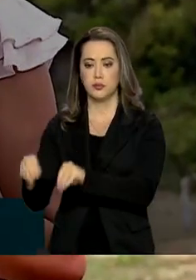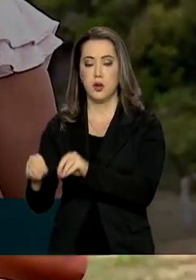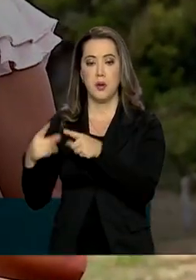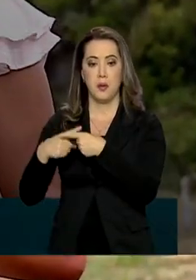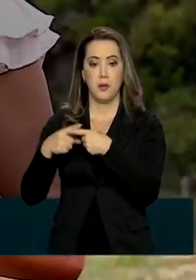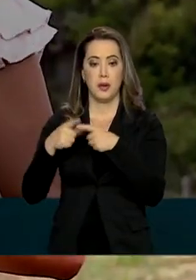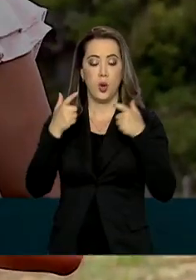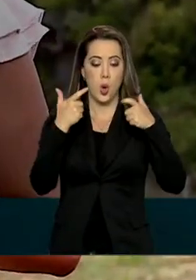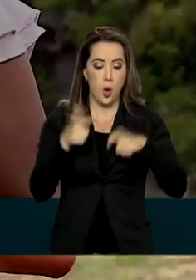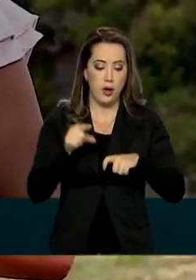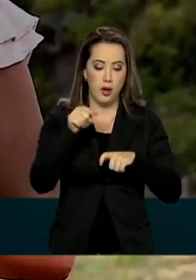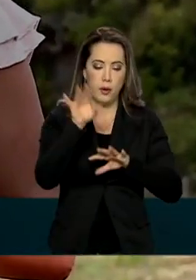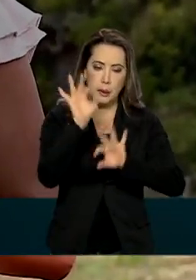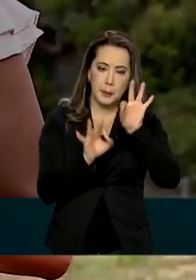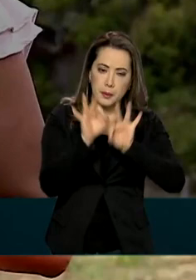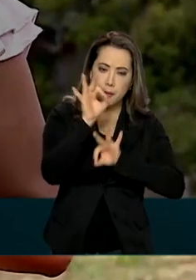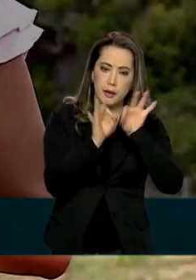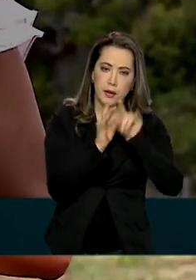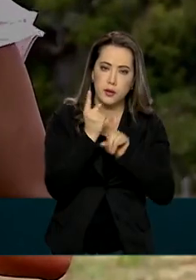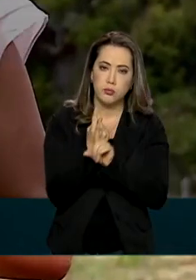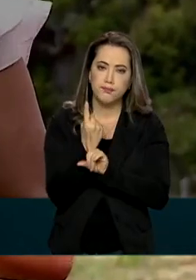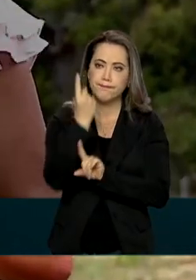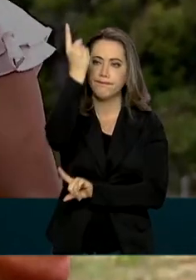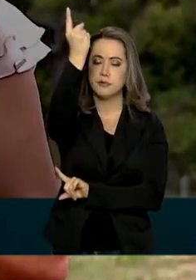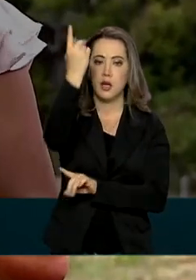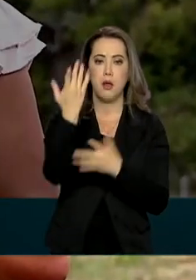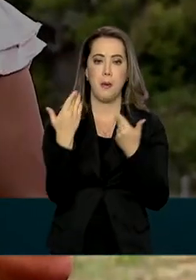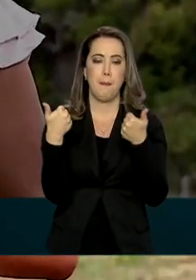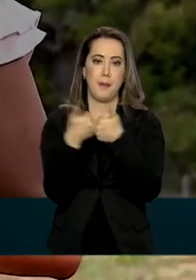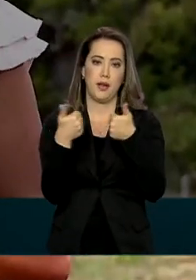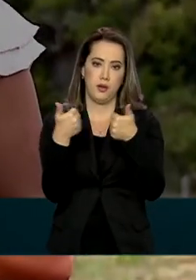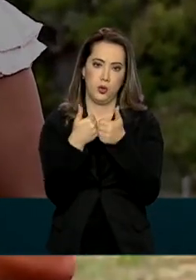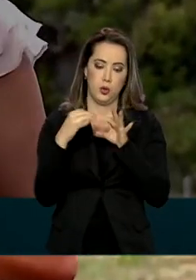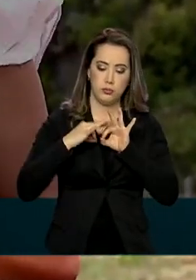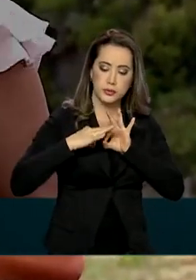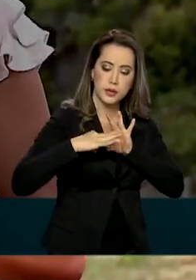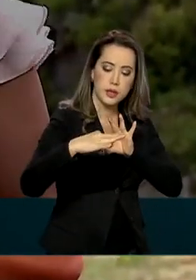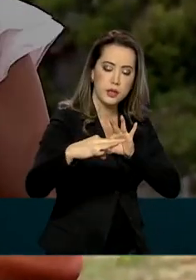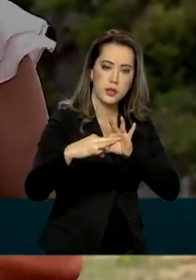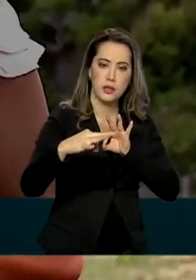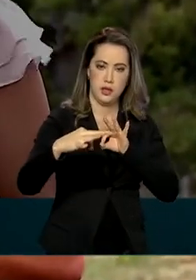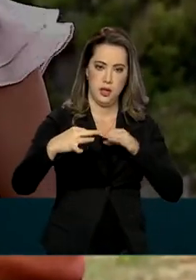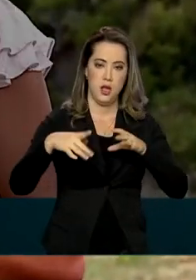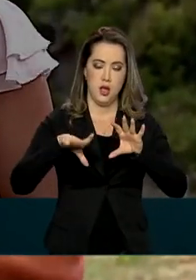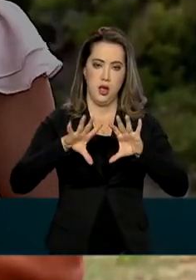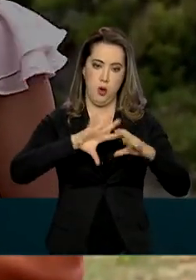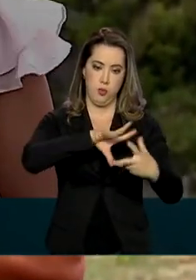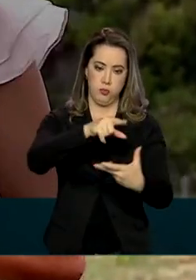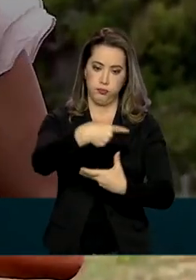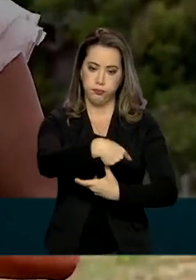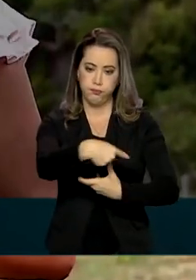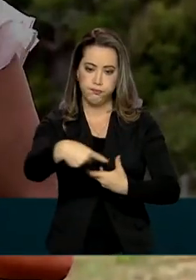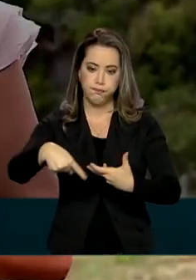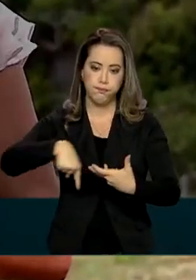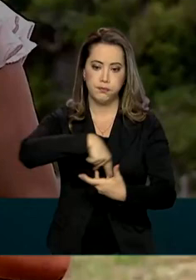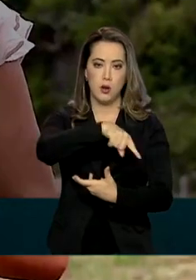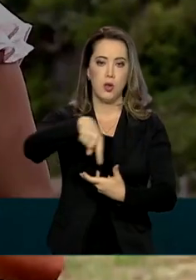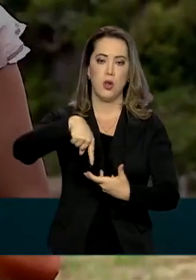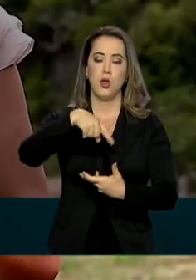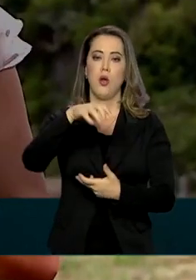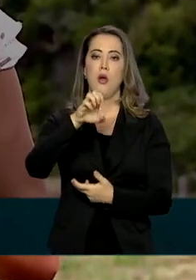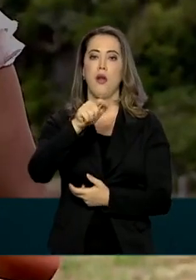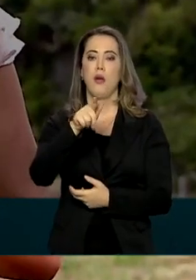Centro de Lançamento de Alcântara, porque a região fica próxima à linha do Equador e tem estabilidade geológica e climática.